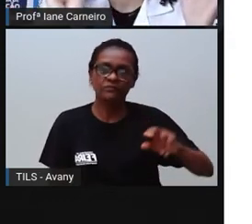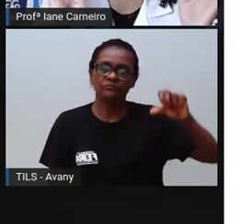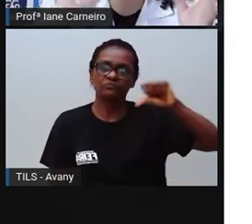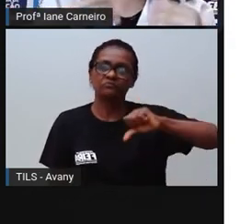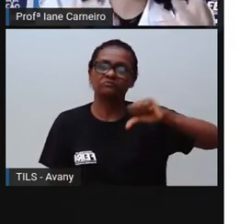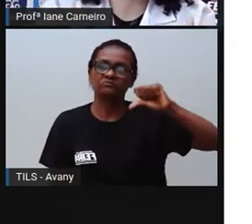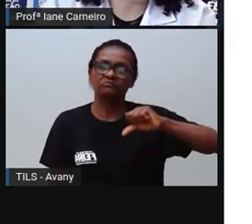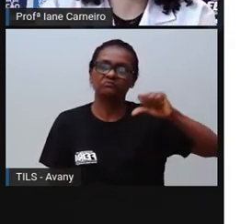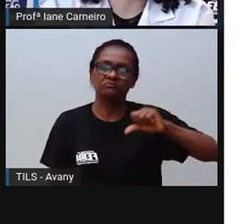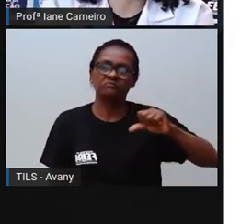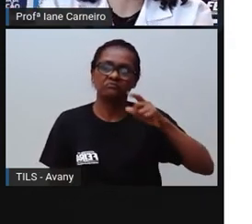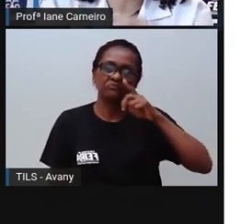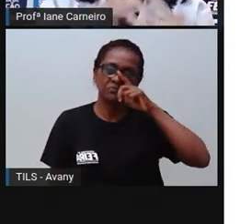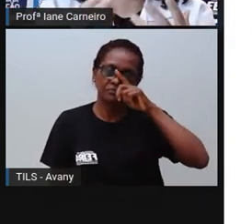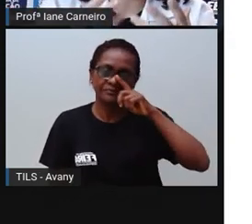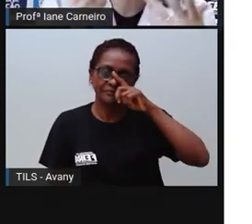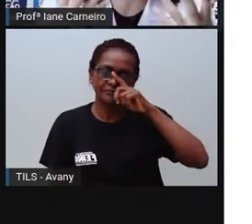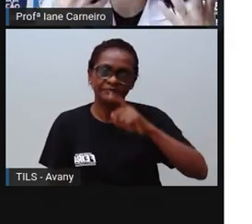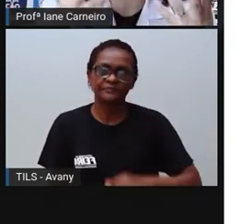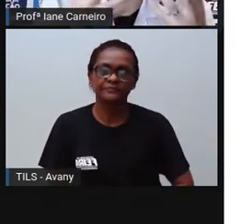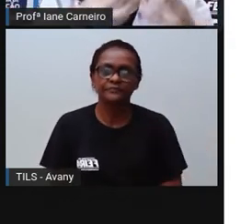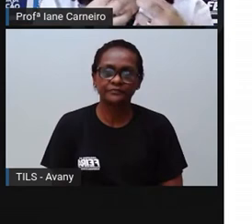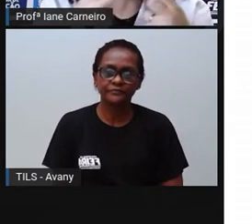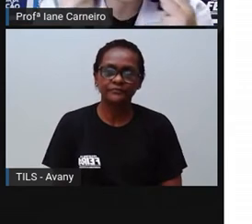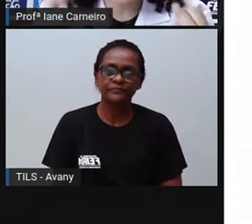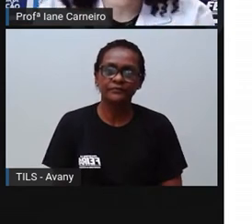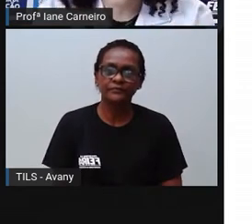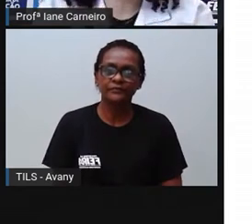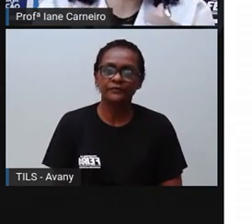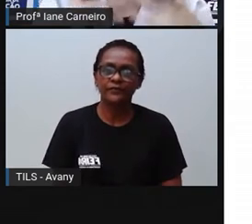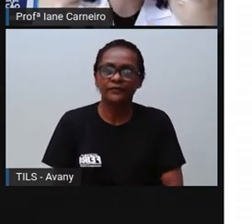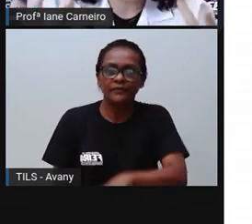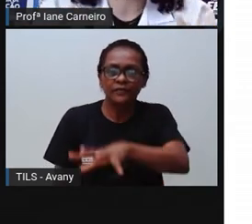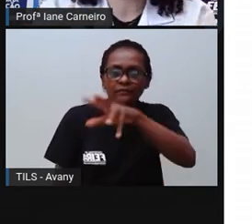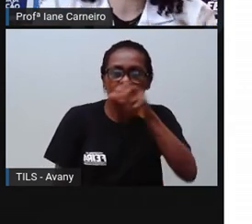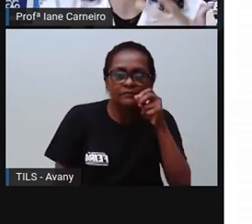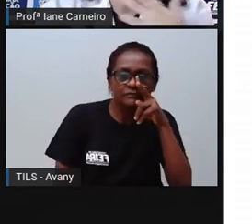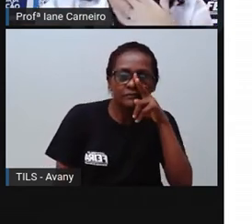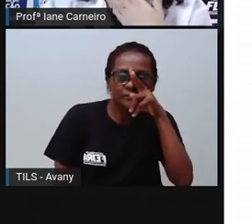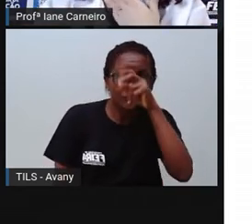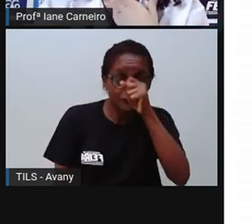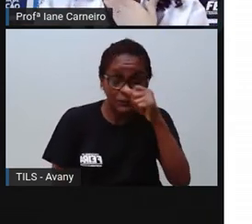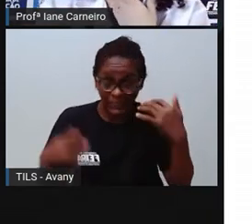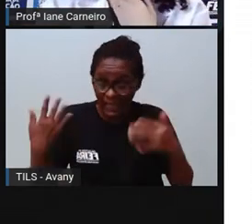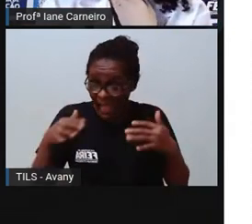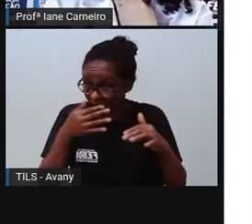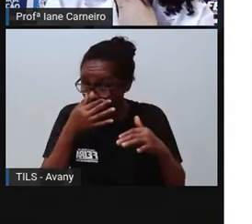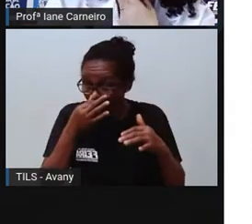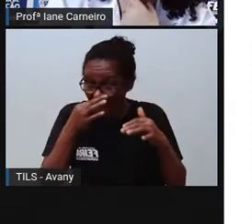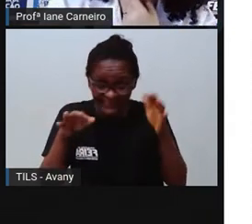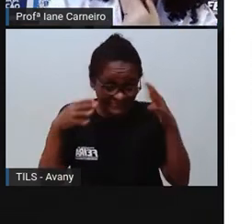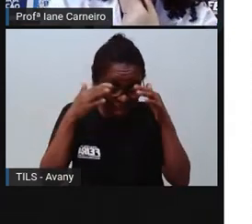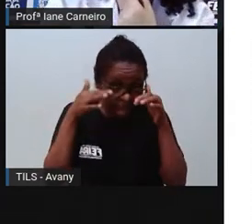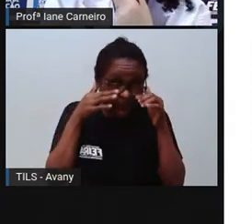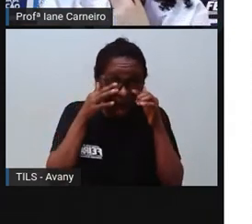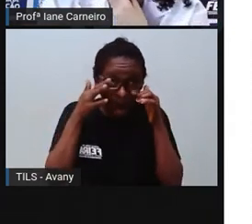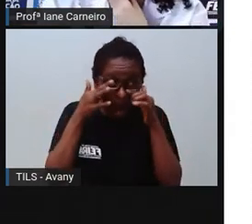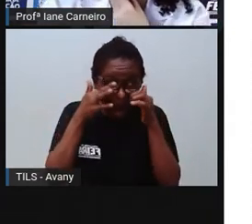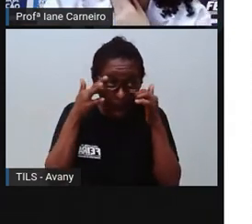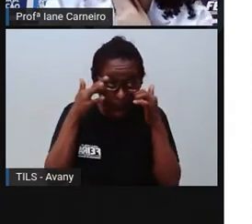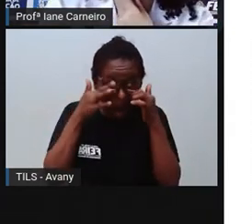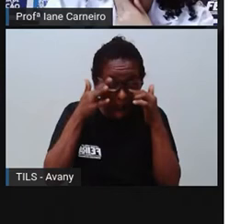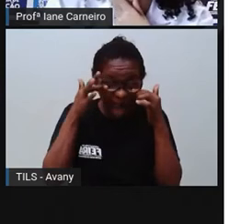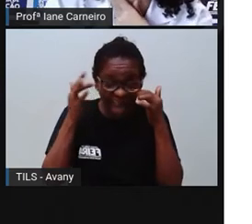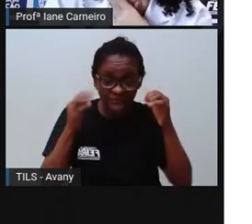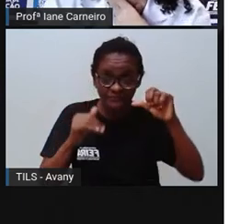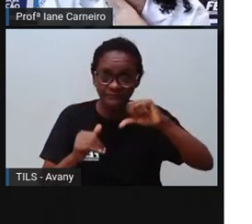mexendo, né, tocando, até porque tem uns que tem cheiros bem fortes, ardem, né, então, cosméticos com